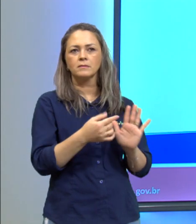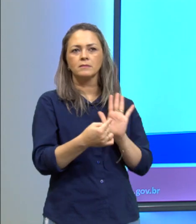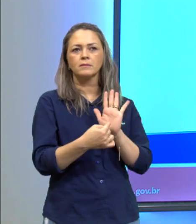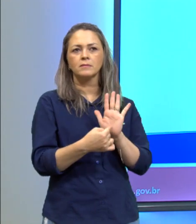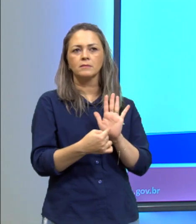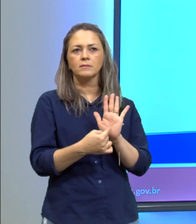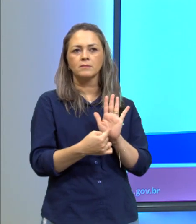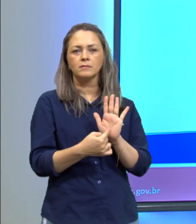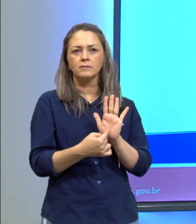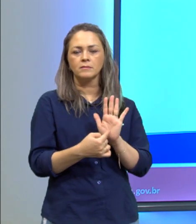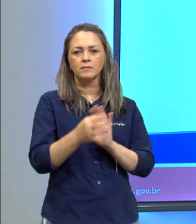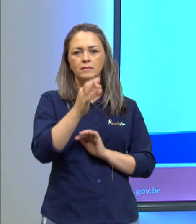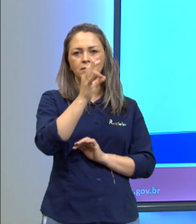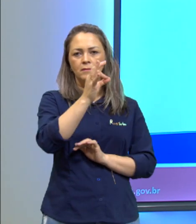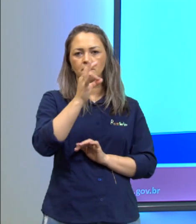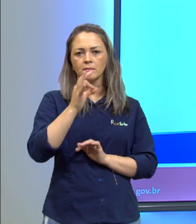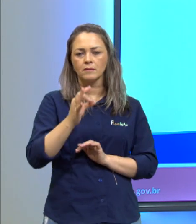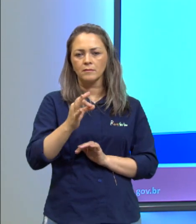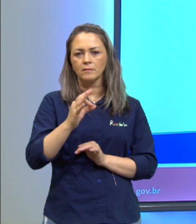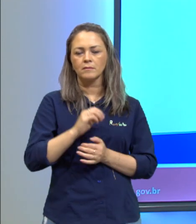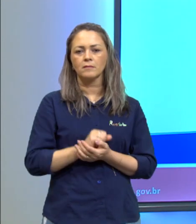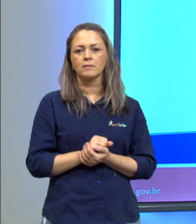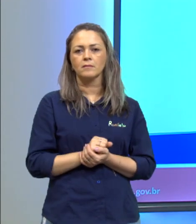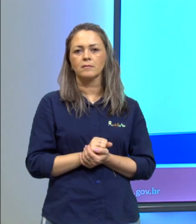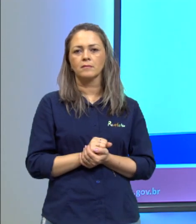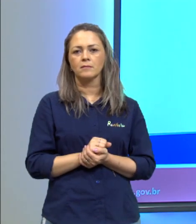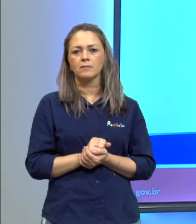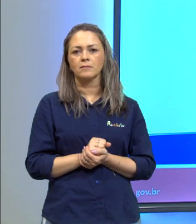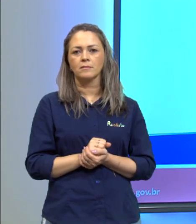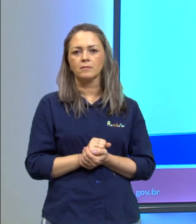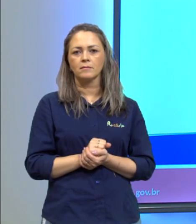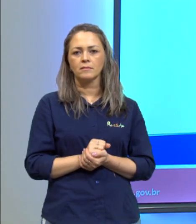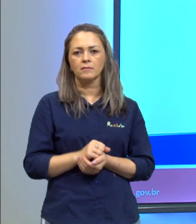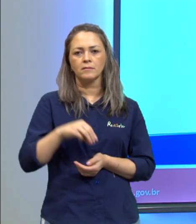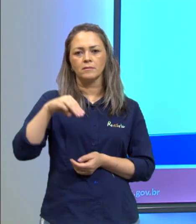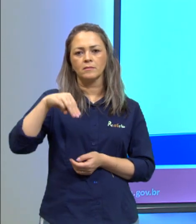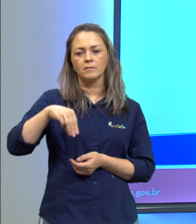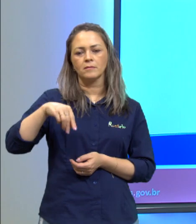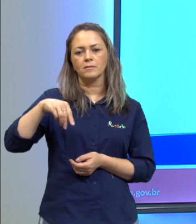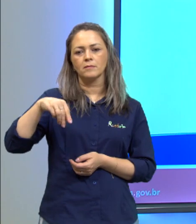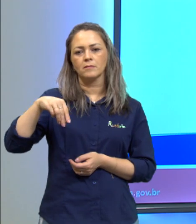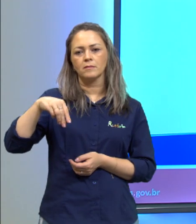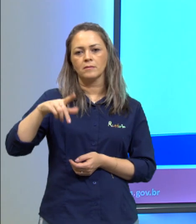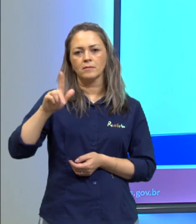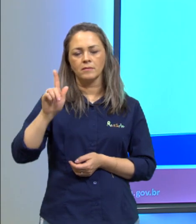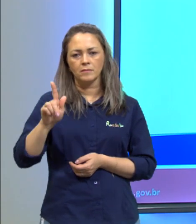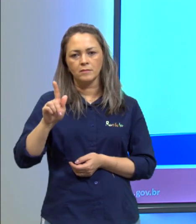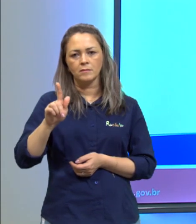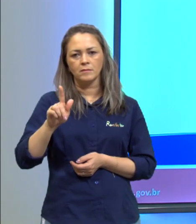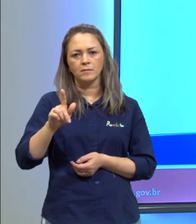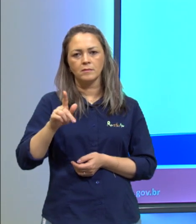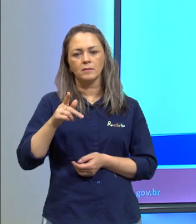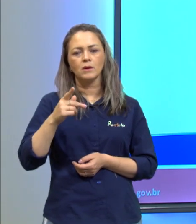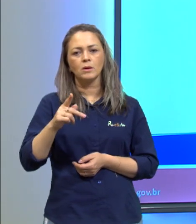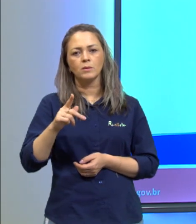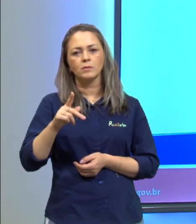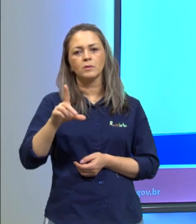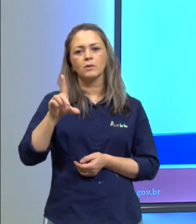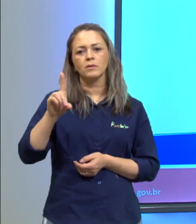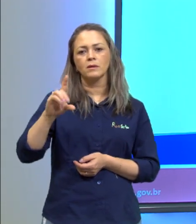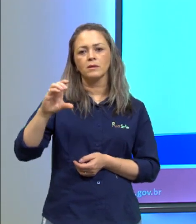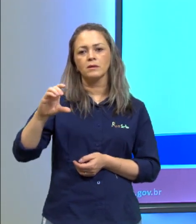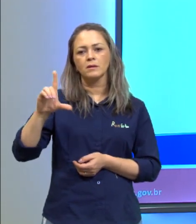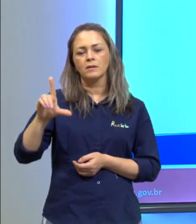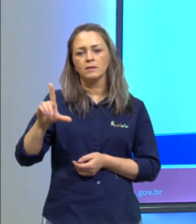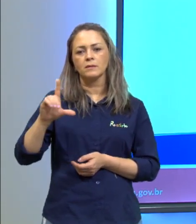traz a taxa né essa taxa em miligramas por decilitro e aí a gente